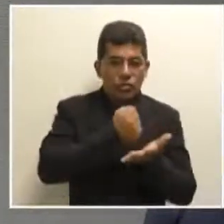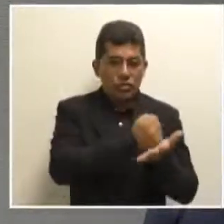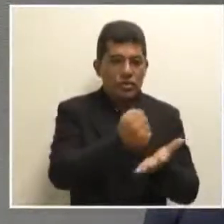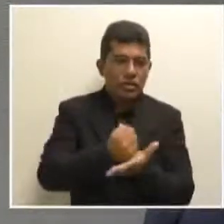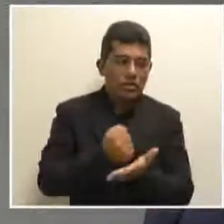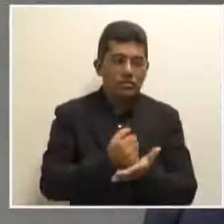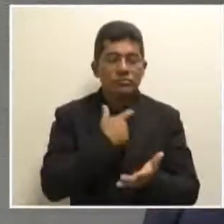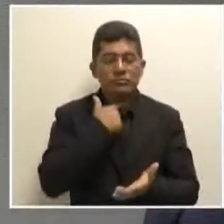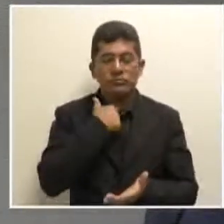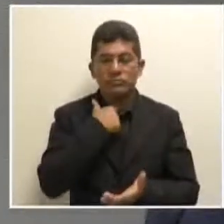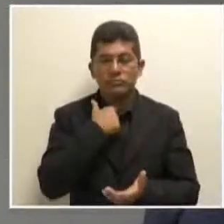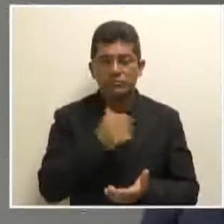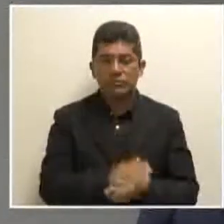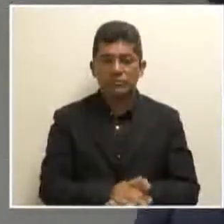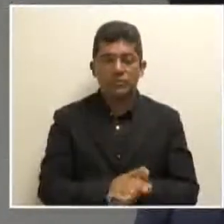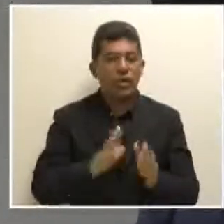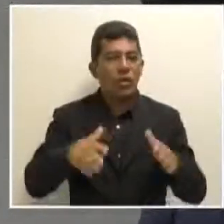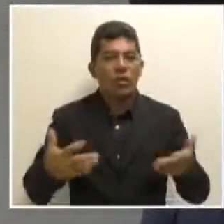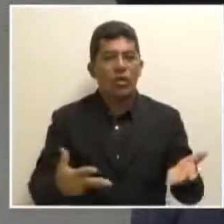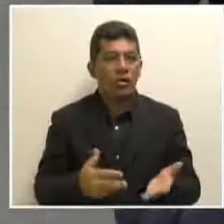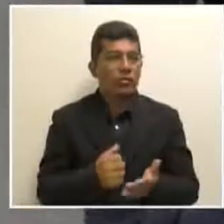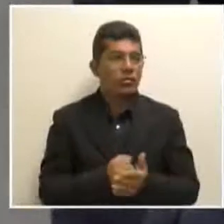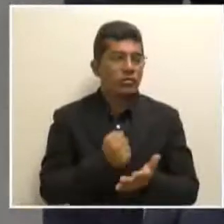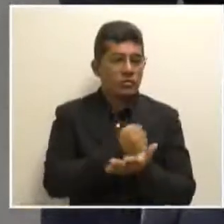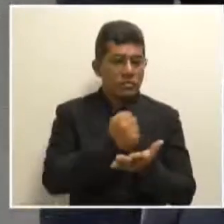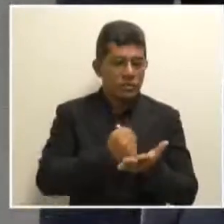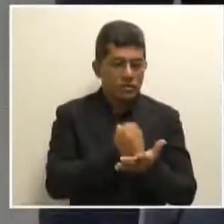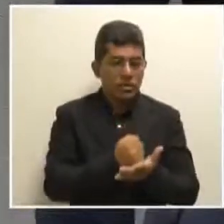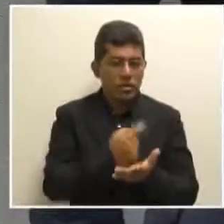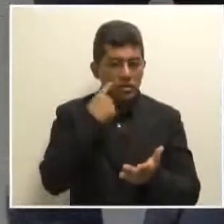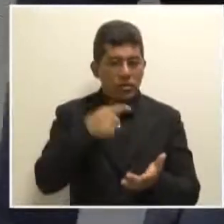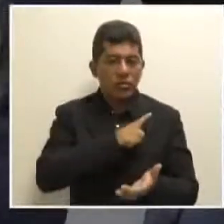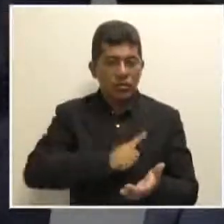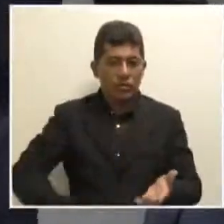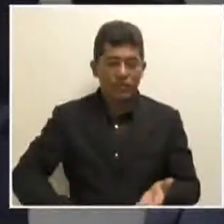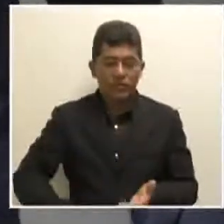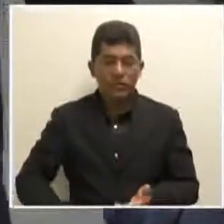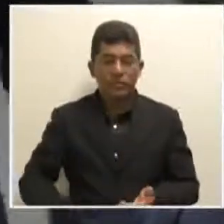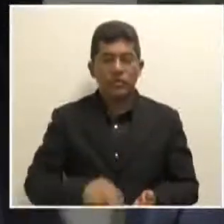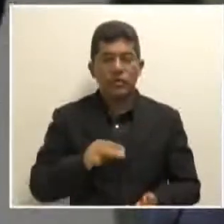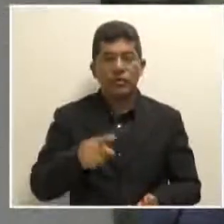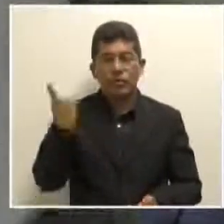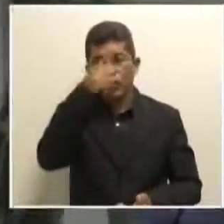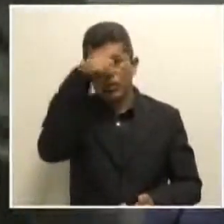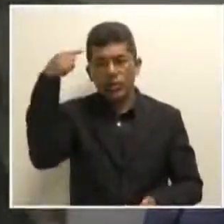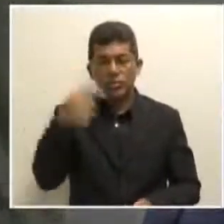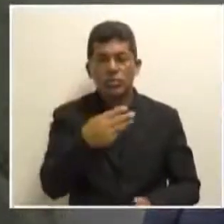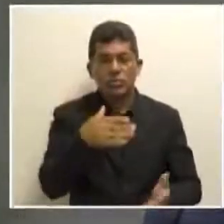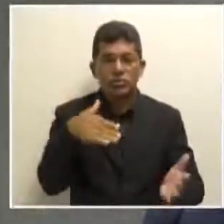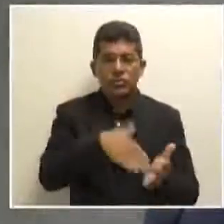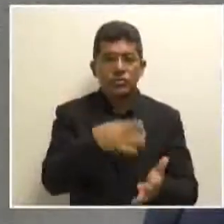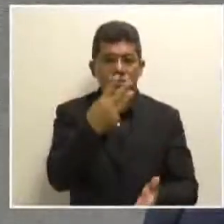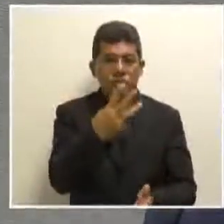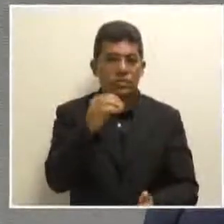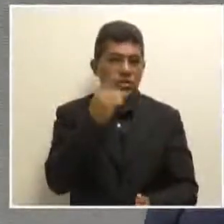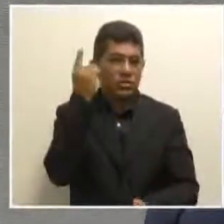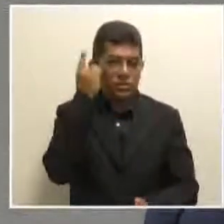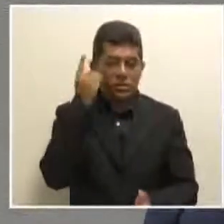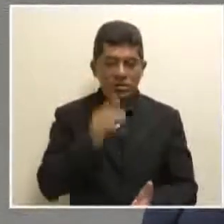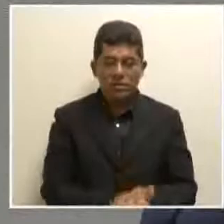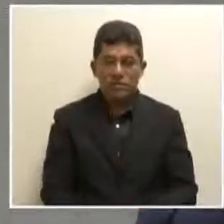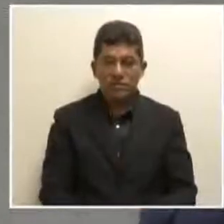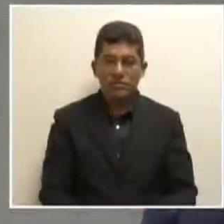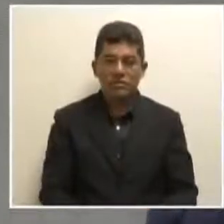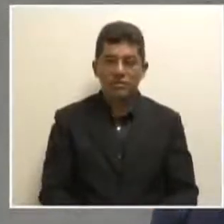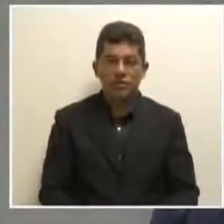Qual é a medida de austeridade tomada pelo governo Wilson Lima nos últimos 30 dias, a não ser